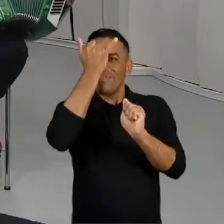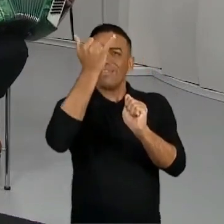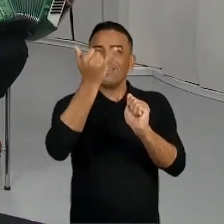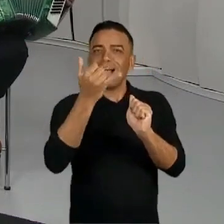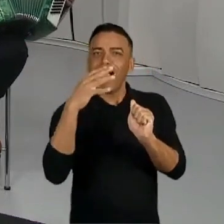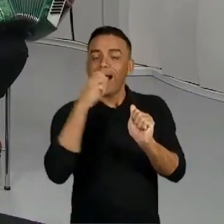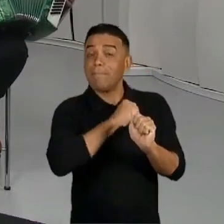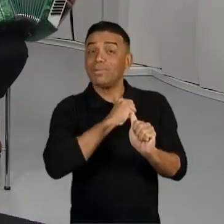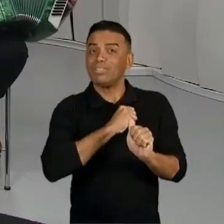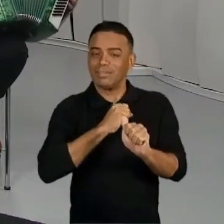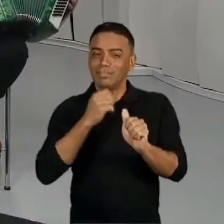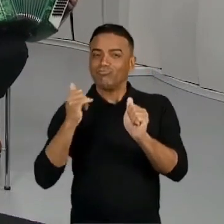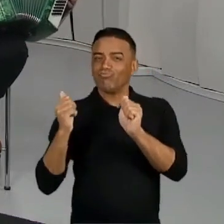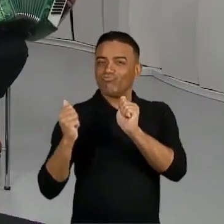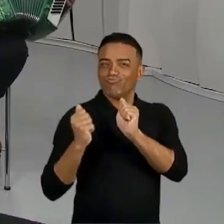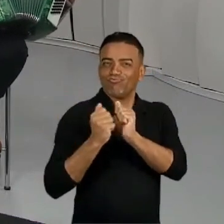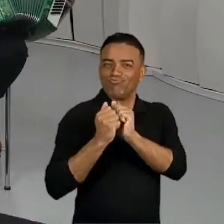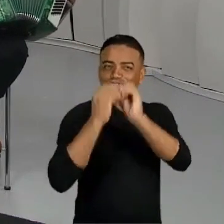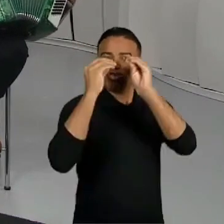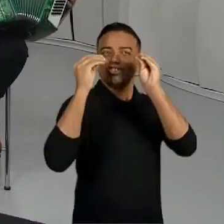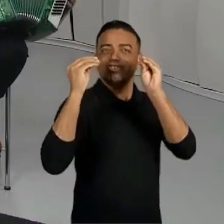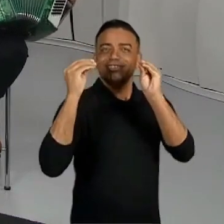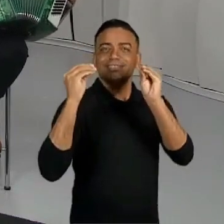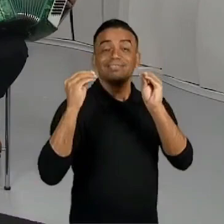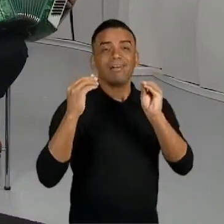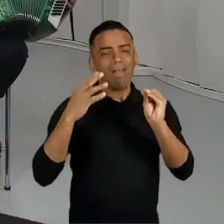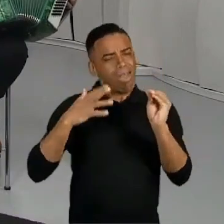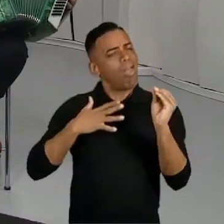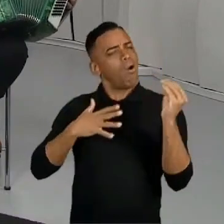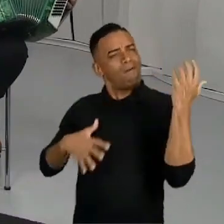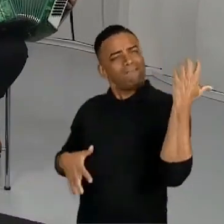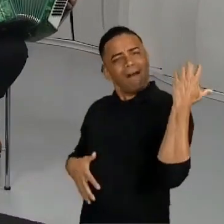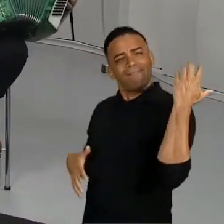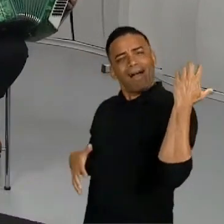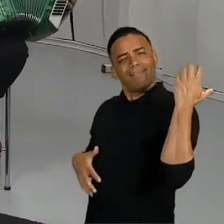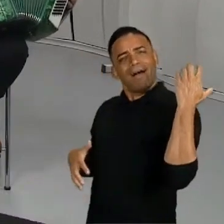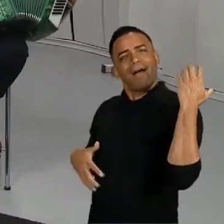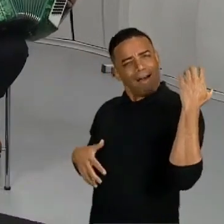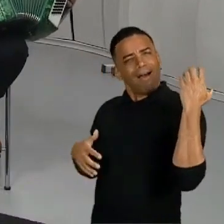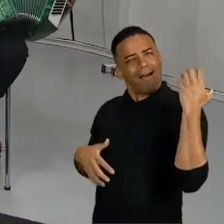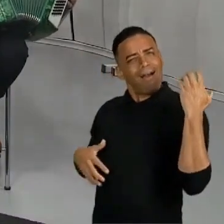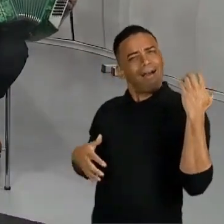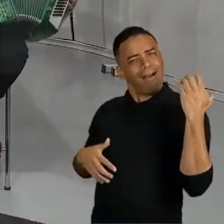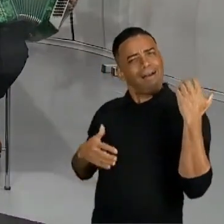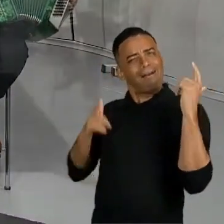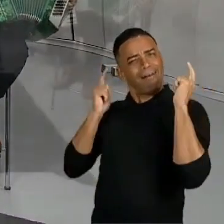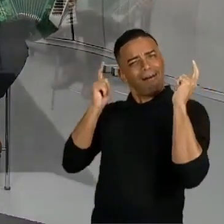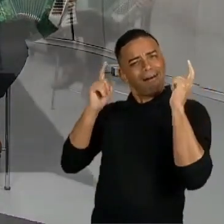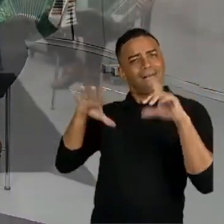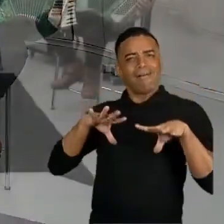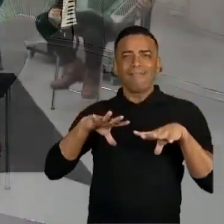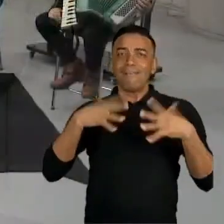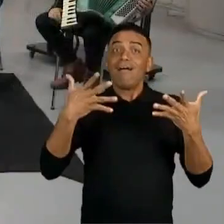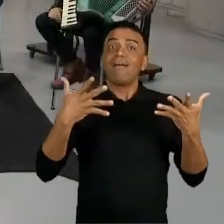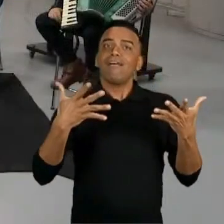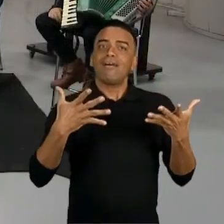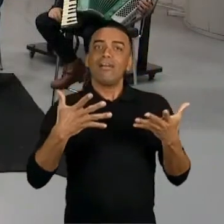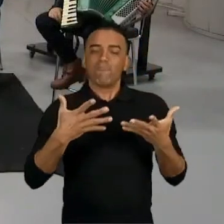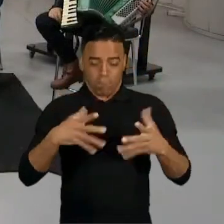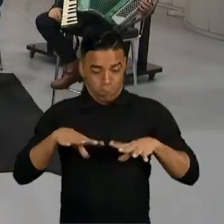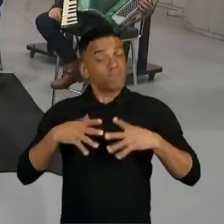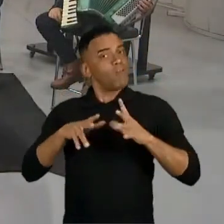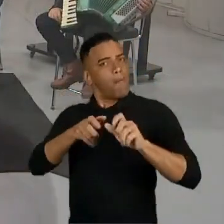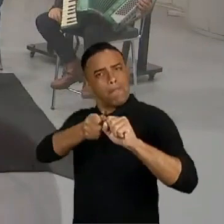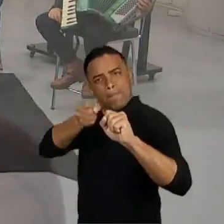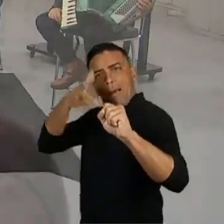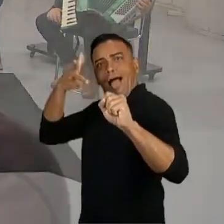segundo. Sou um vagabundo, um robinho de